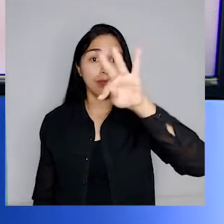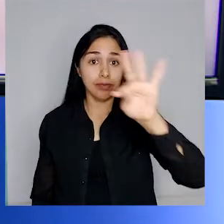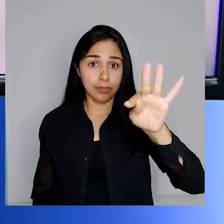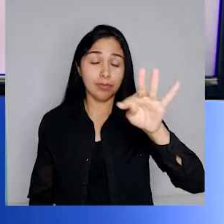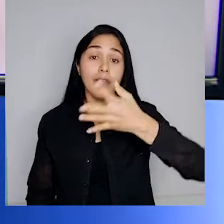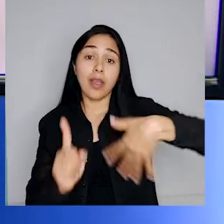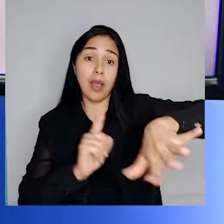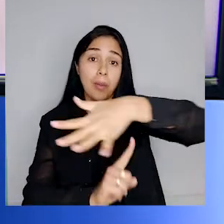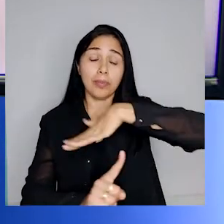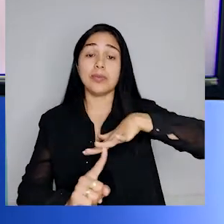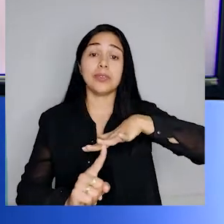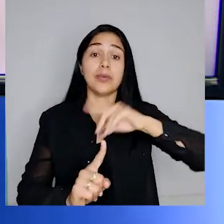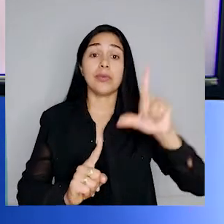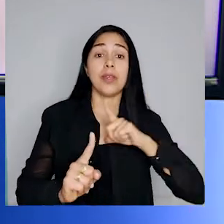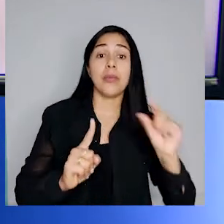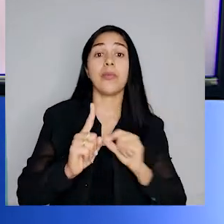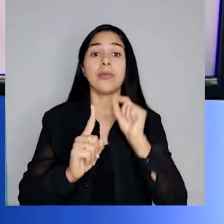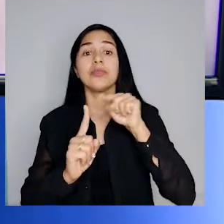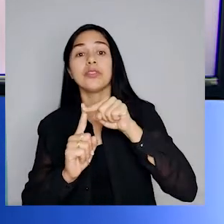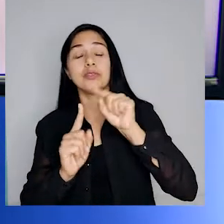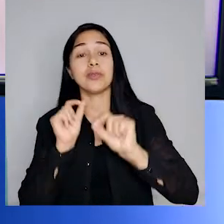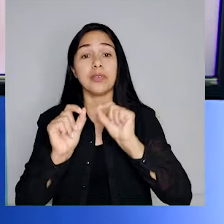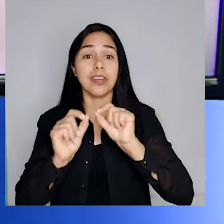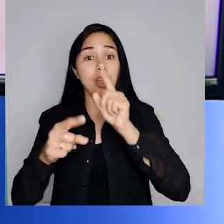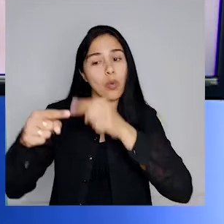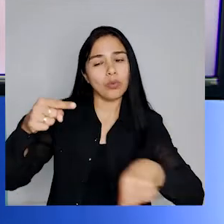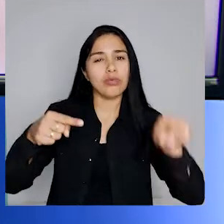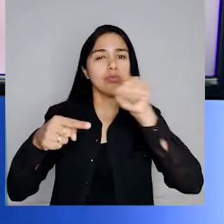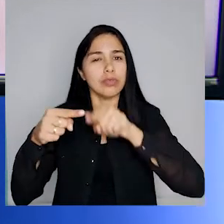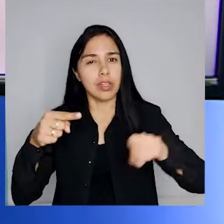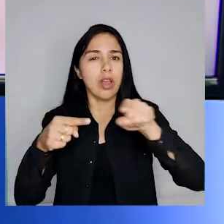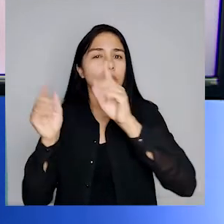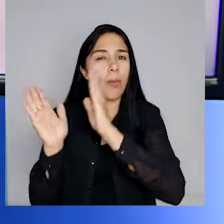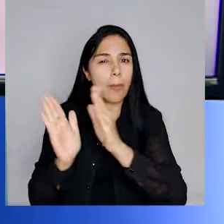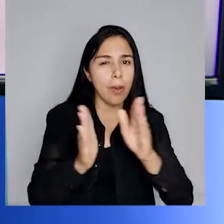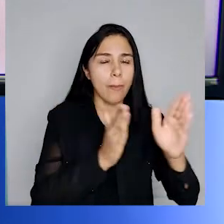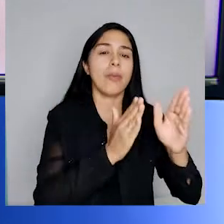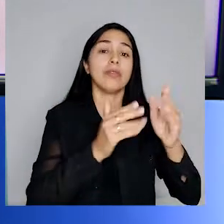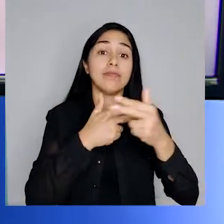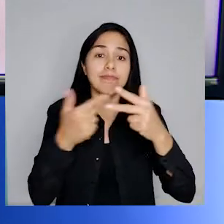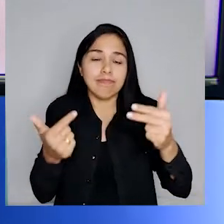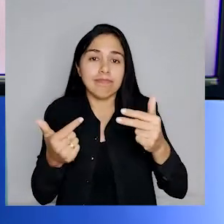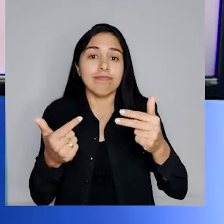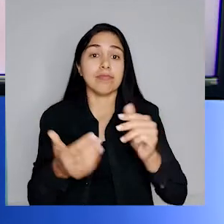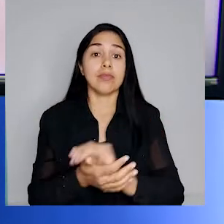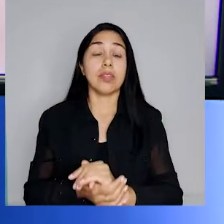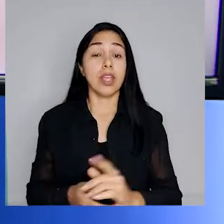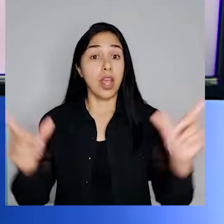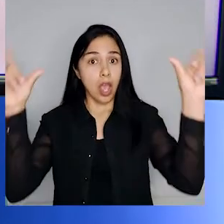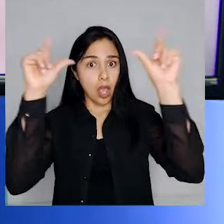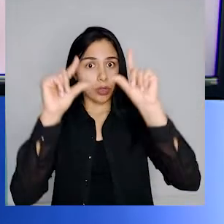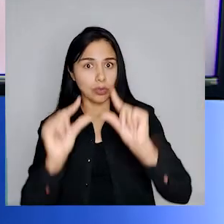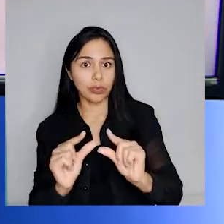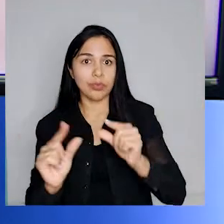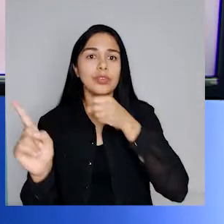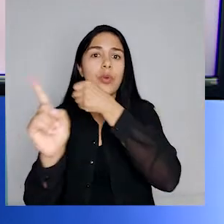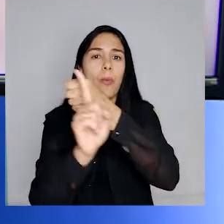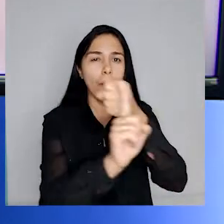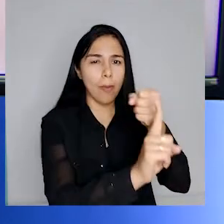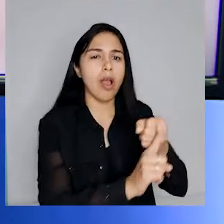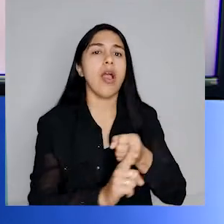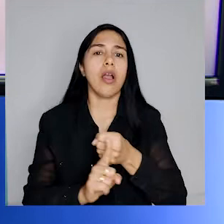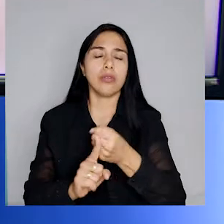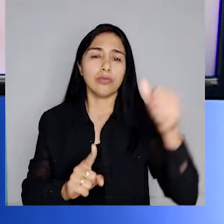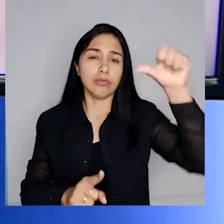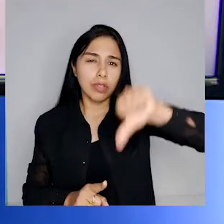consideração o ciclo de vida dos produtos, objetivando a redução de impactos negativos causados no meio ambiente